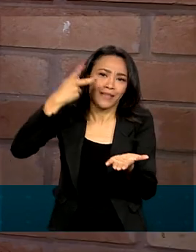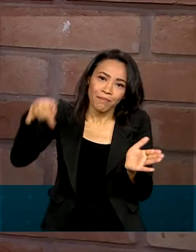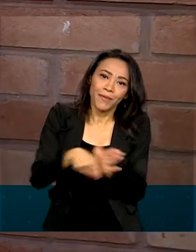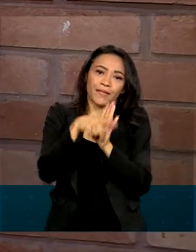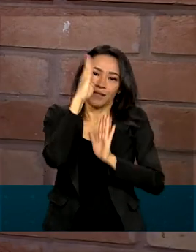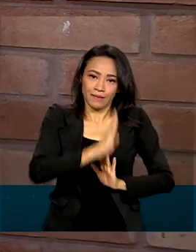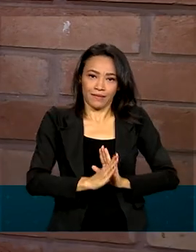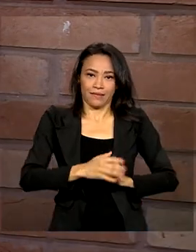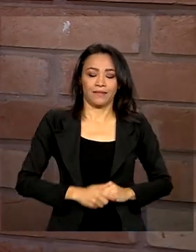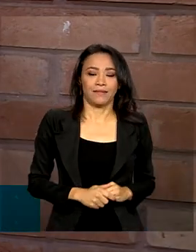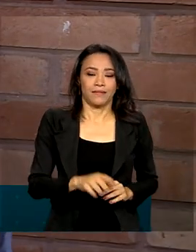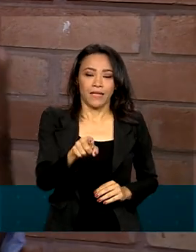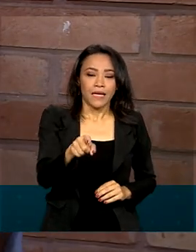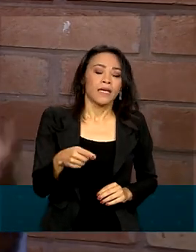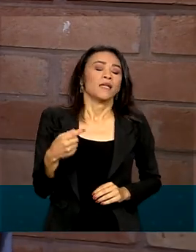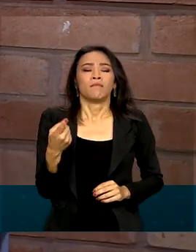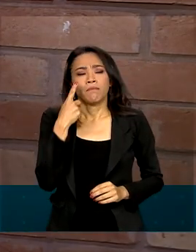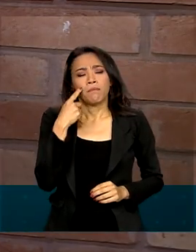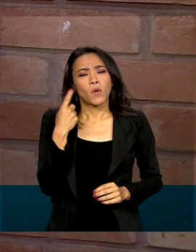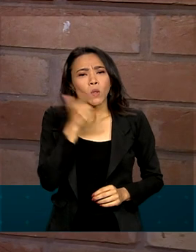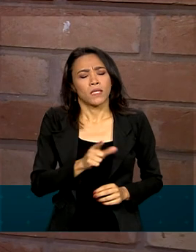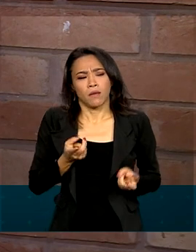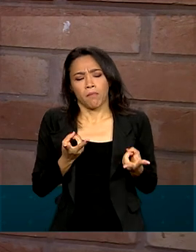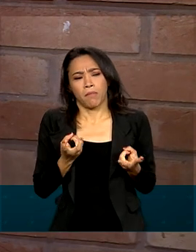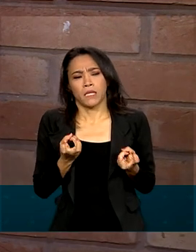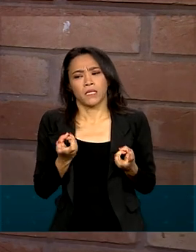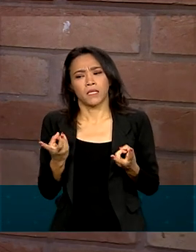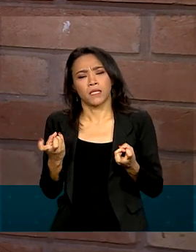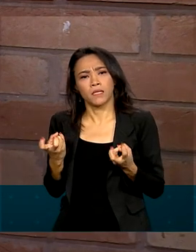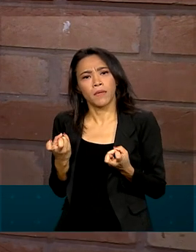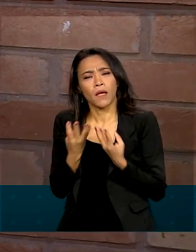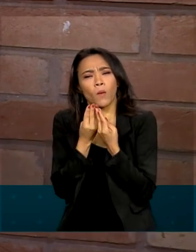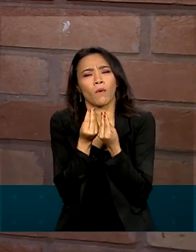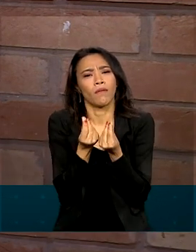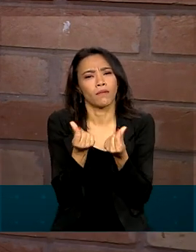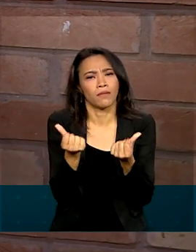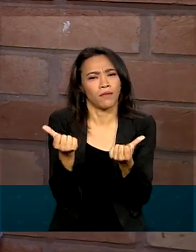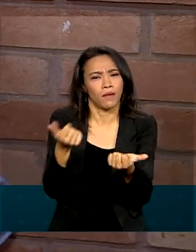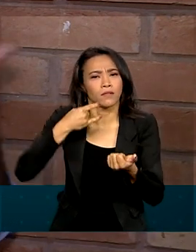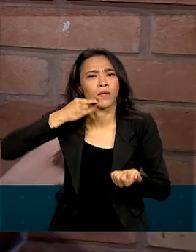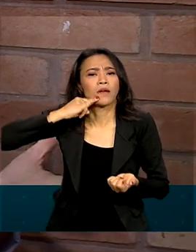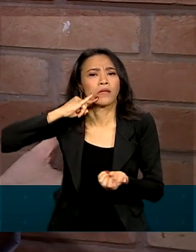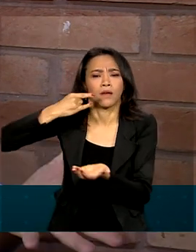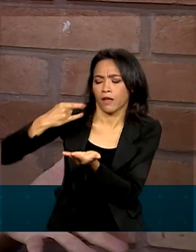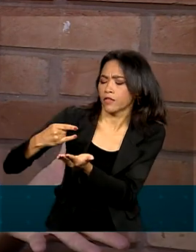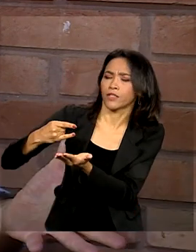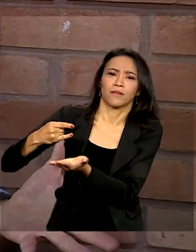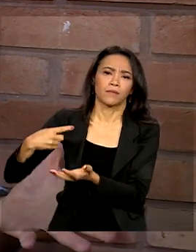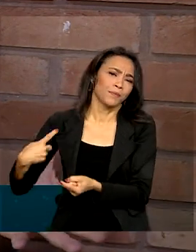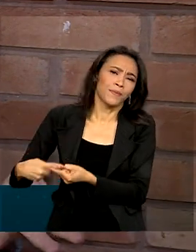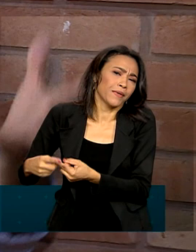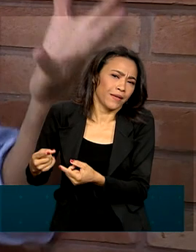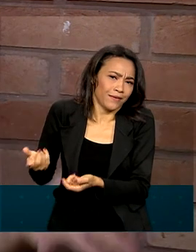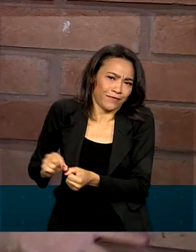começa a ter uma percepção da qualidade dela. E aí, por que eu não fazer